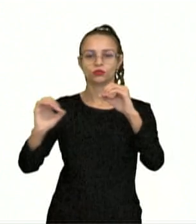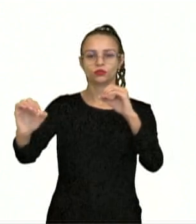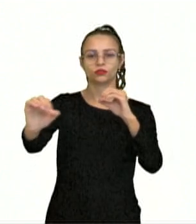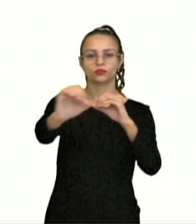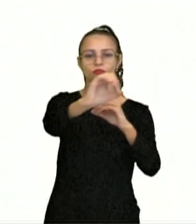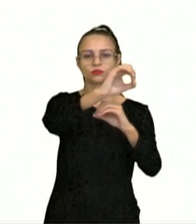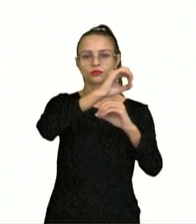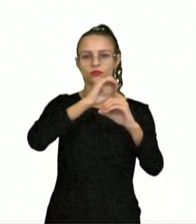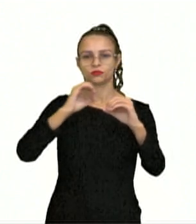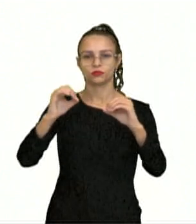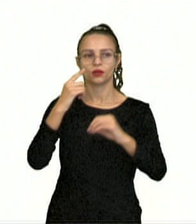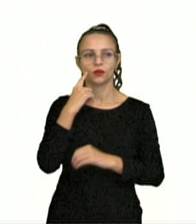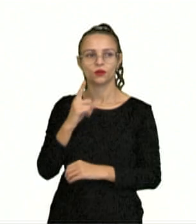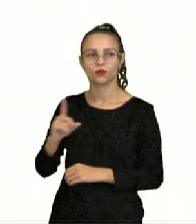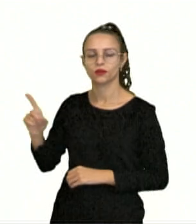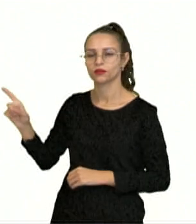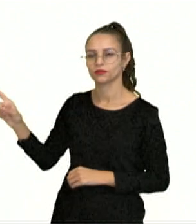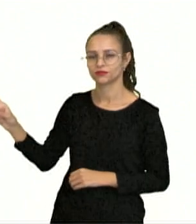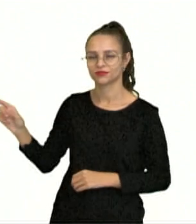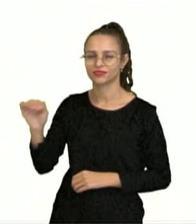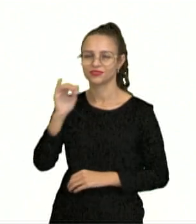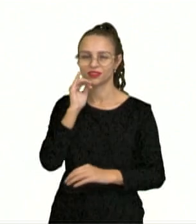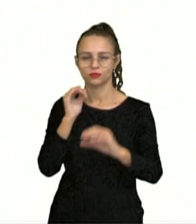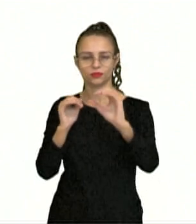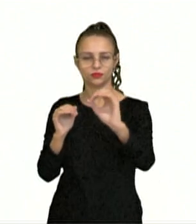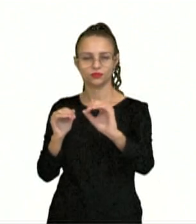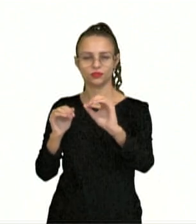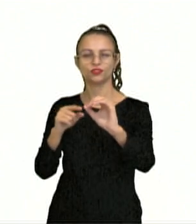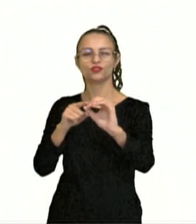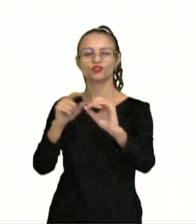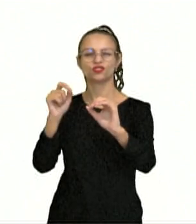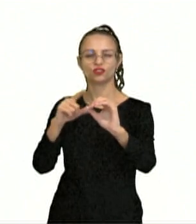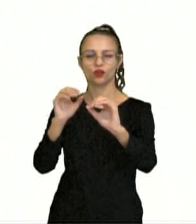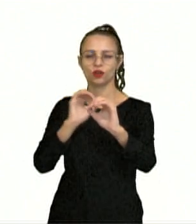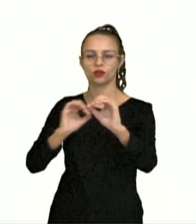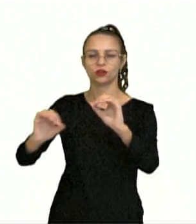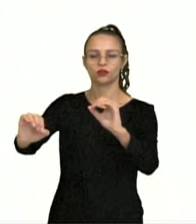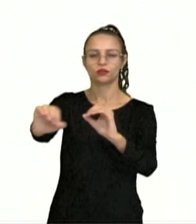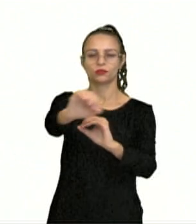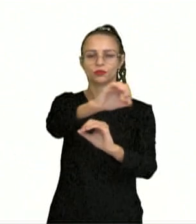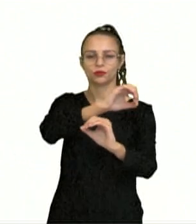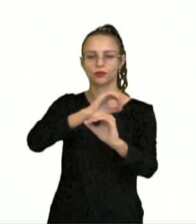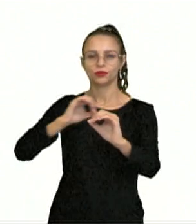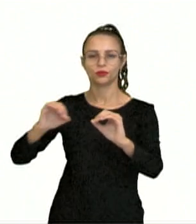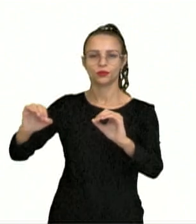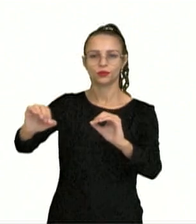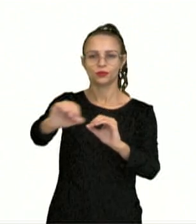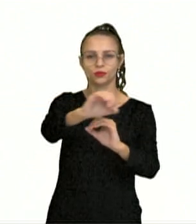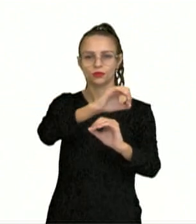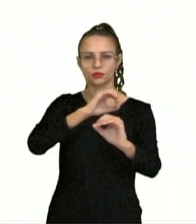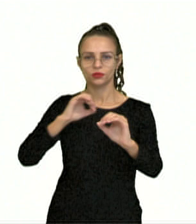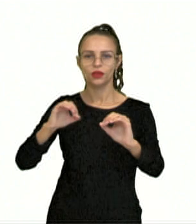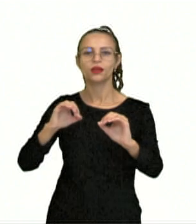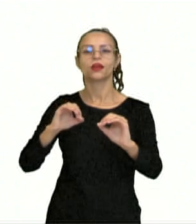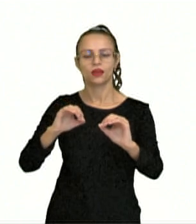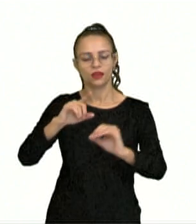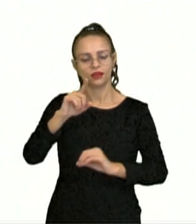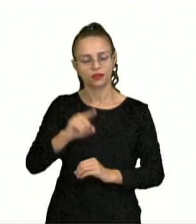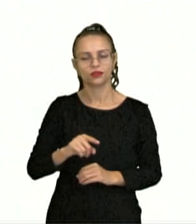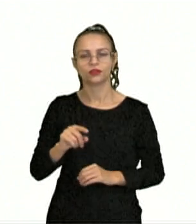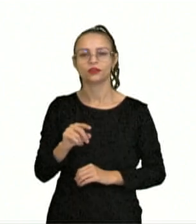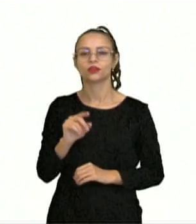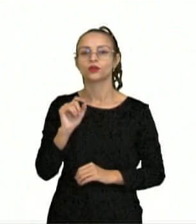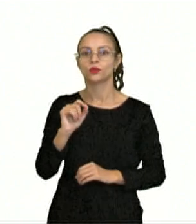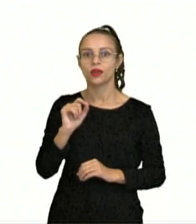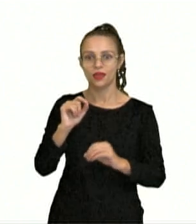nós. A Terra girando em torno do Sol. Esse caminho que ela percorre em torno do Sol, a gente chama